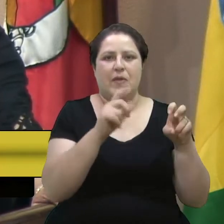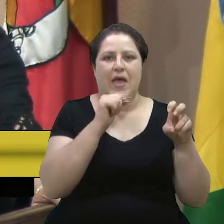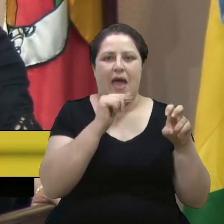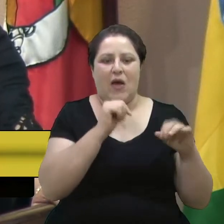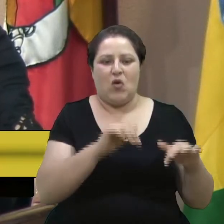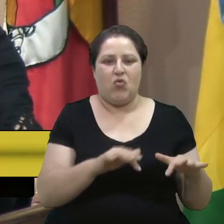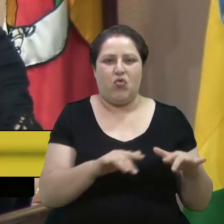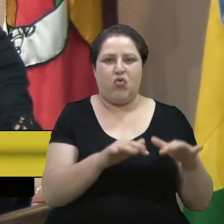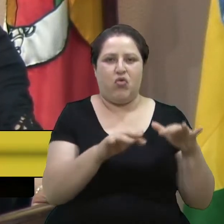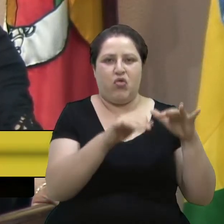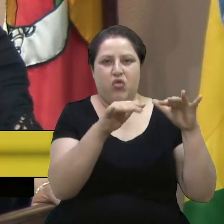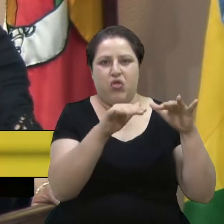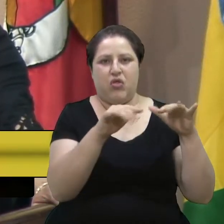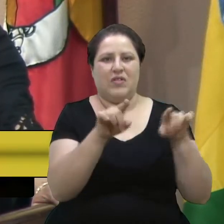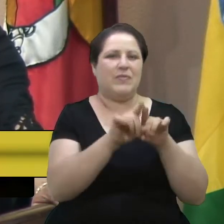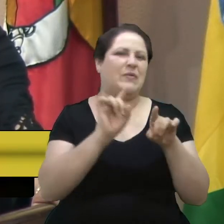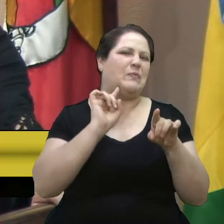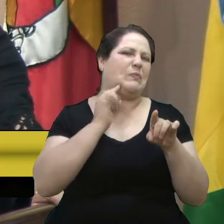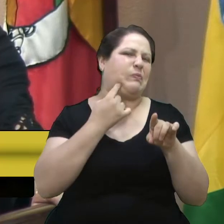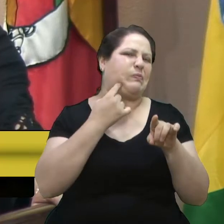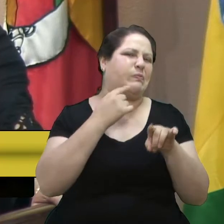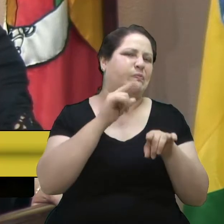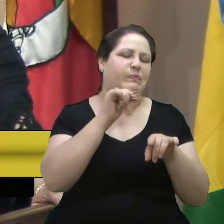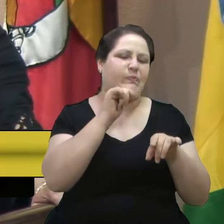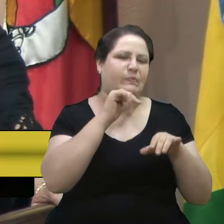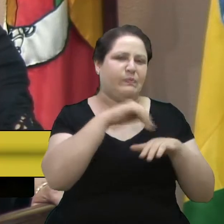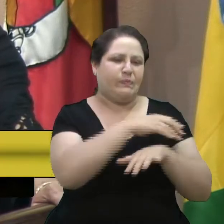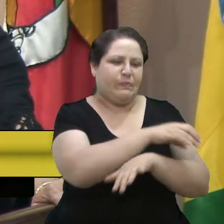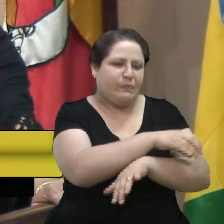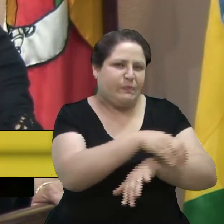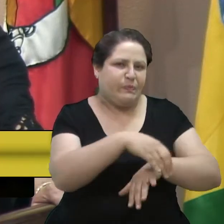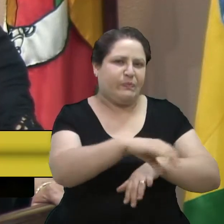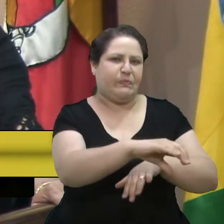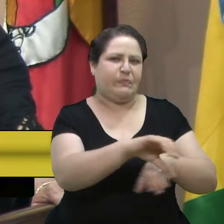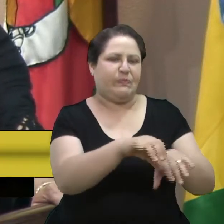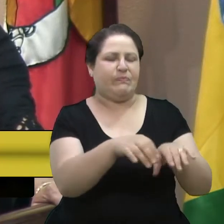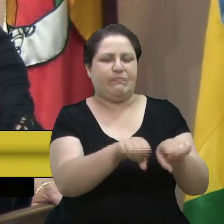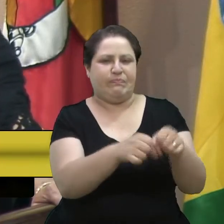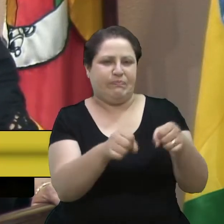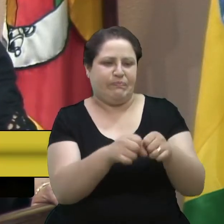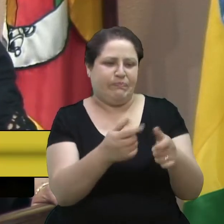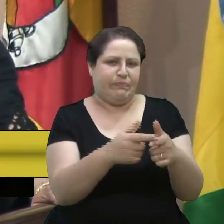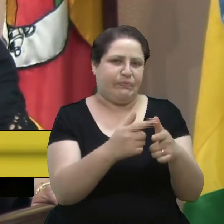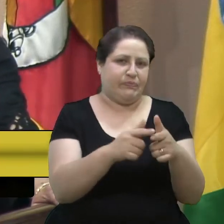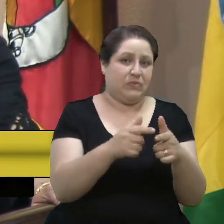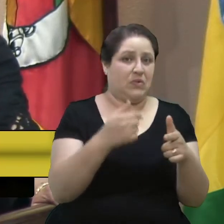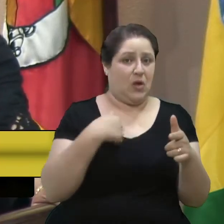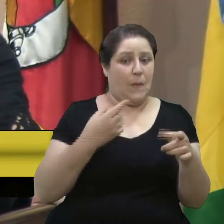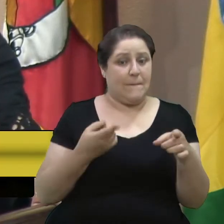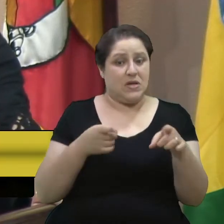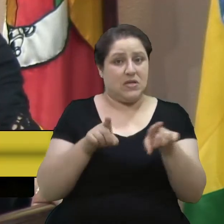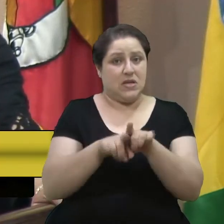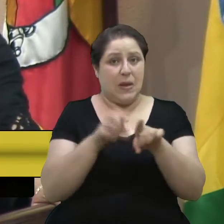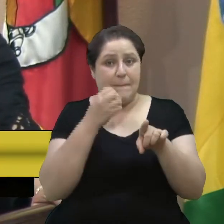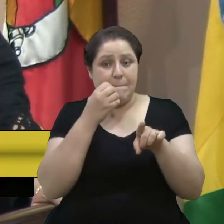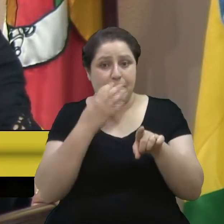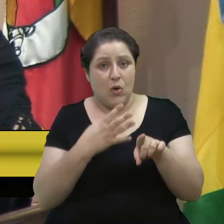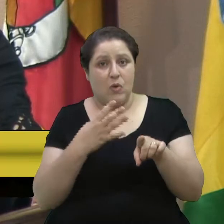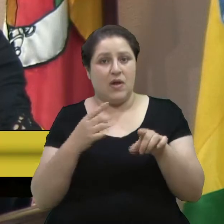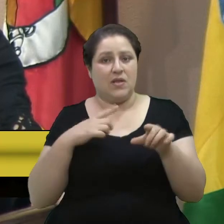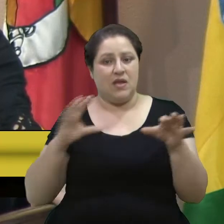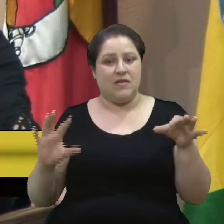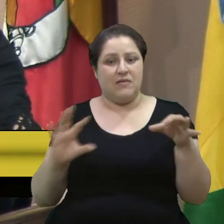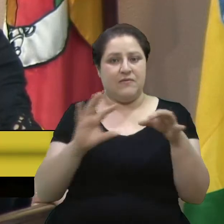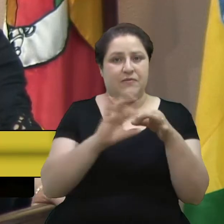E foi uma parceria muito boa, eu fui um elo muito importante para a comunidade e para a